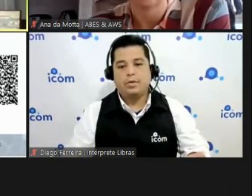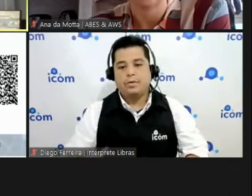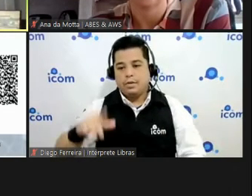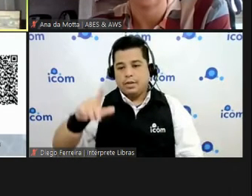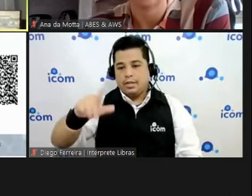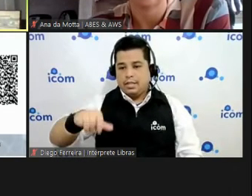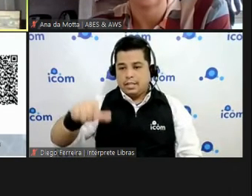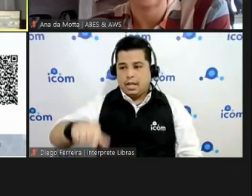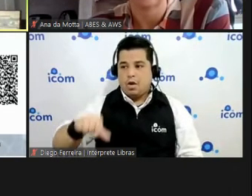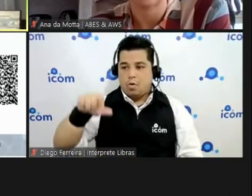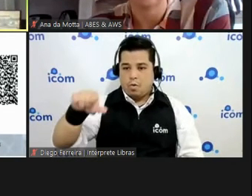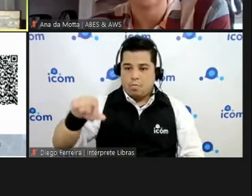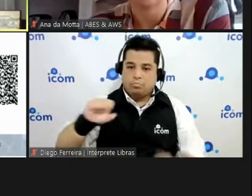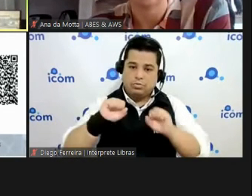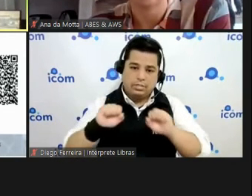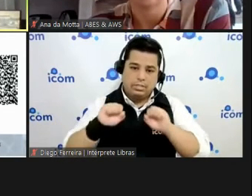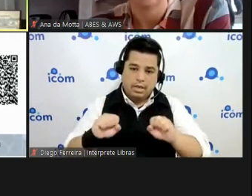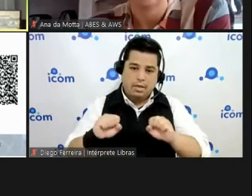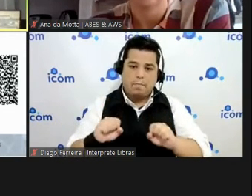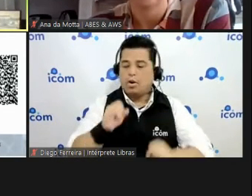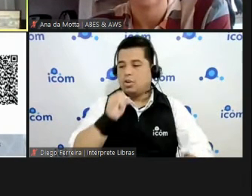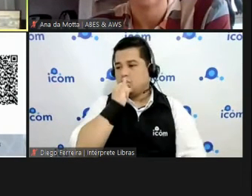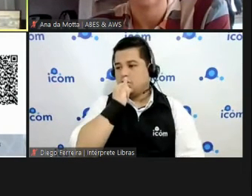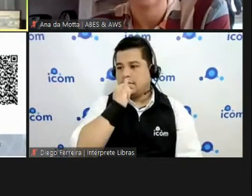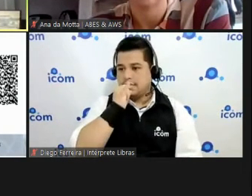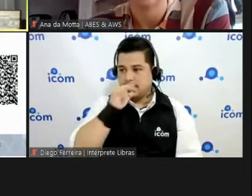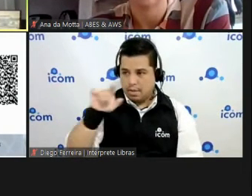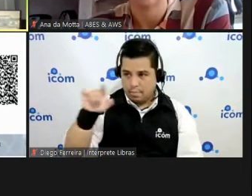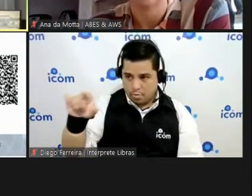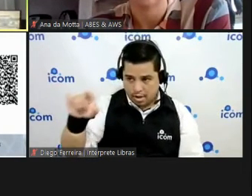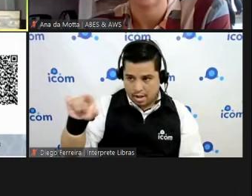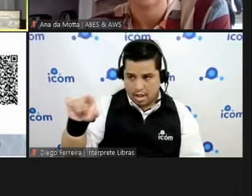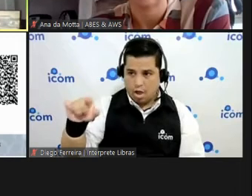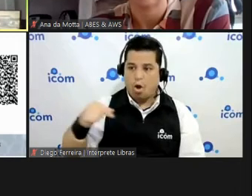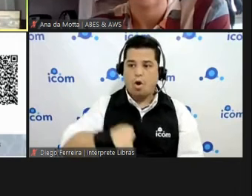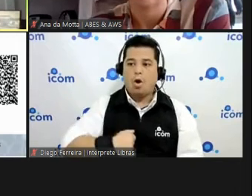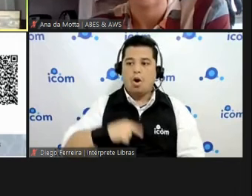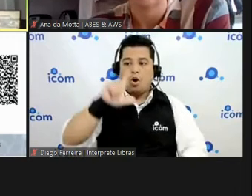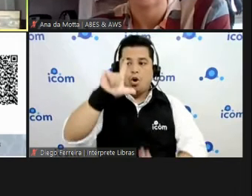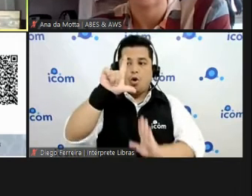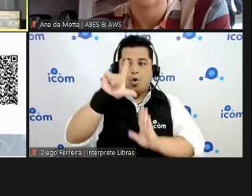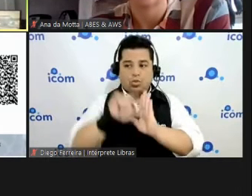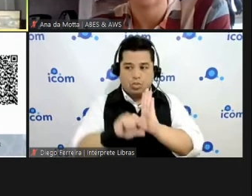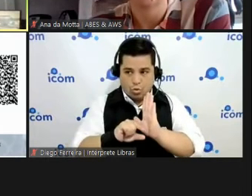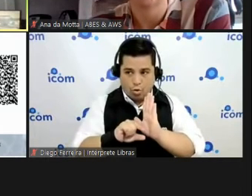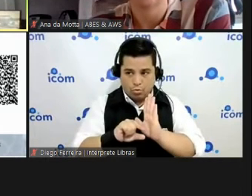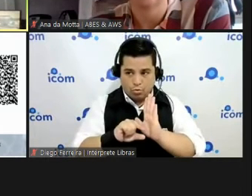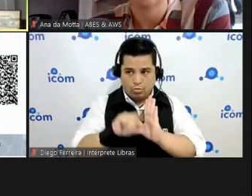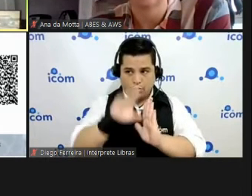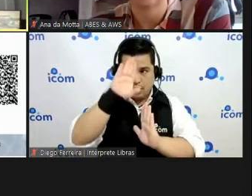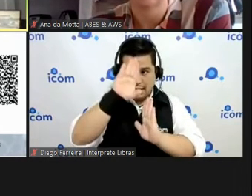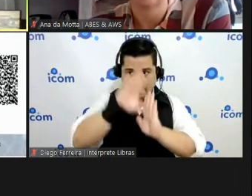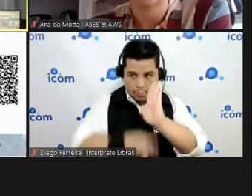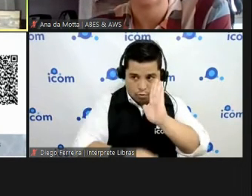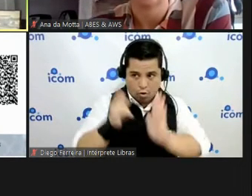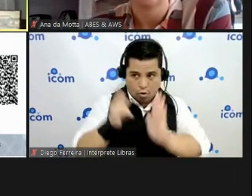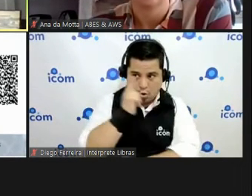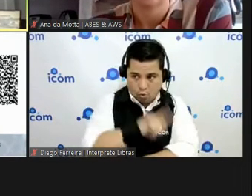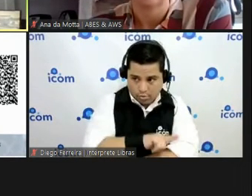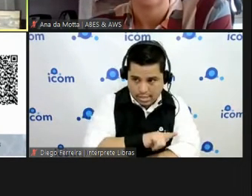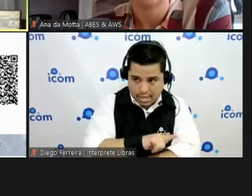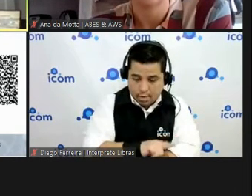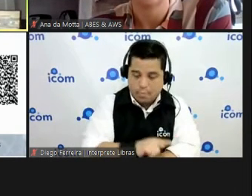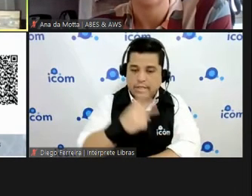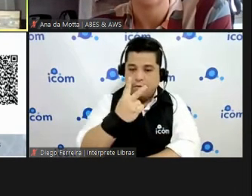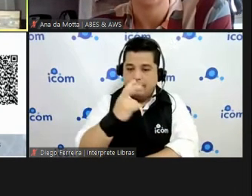economizar então isso é possível mas aí eu vou pra concorrência porque ele vai precisar descrever tecnicamente qual é a